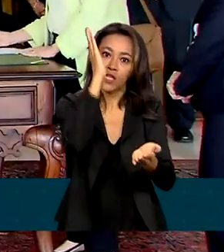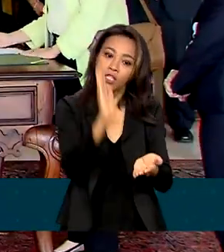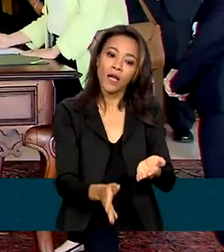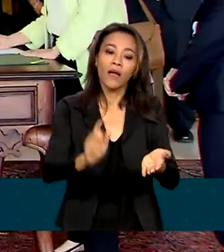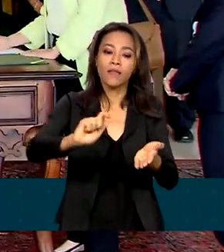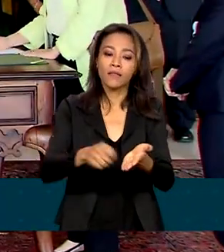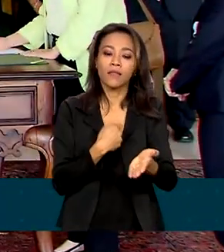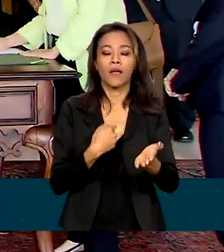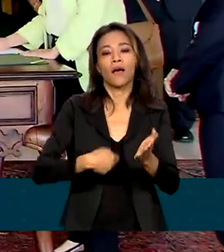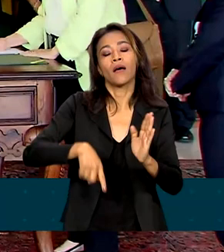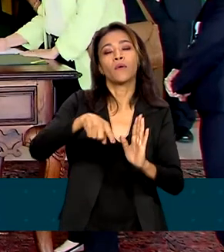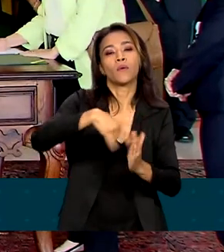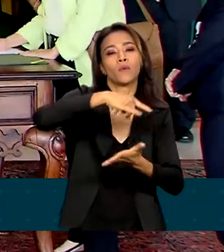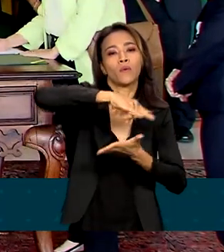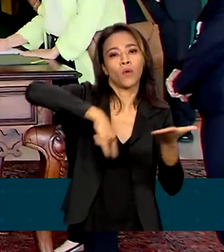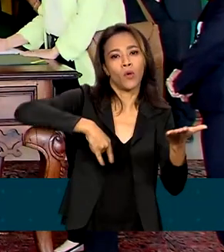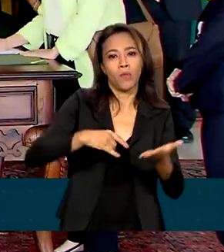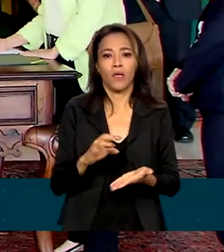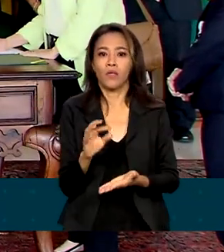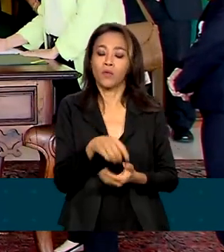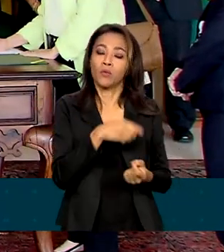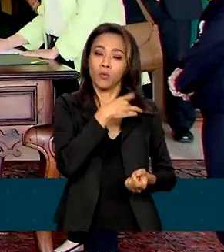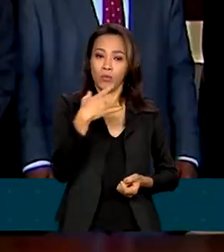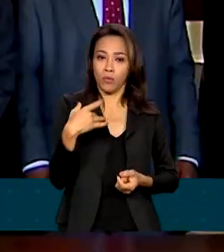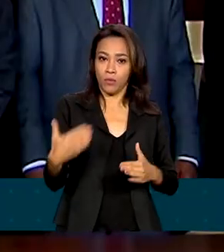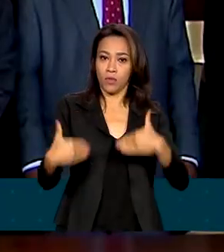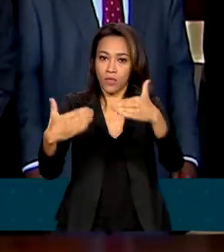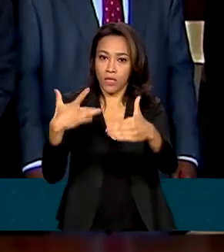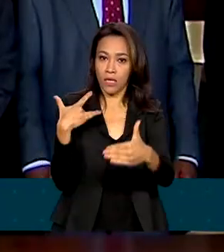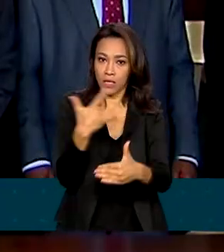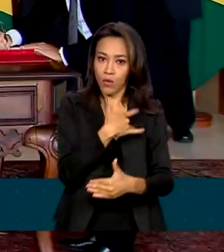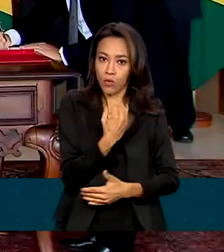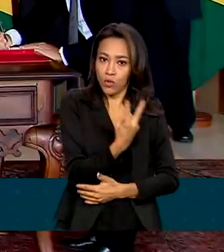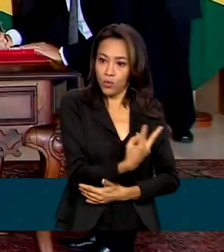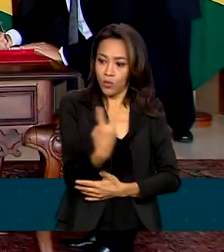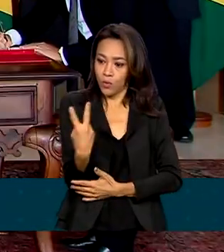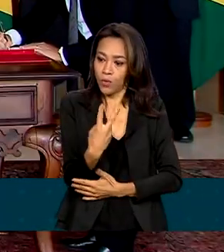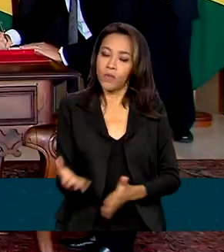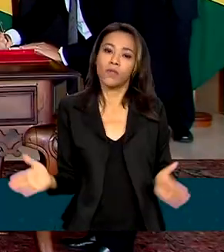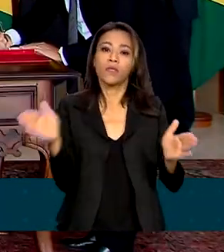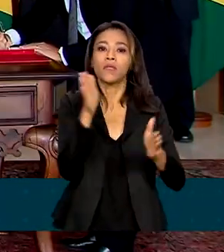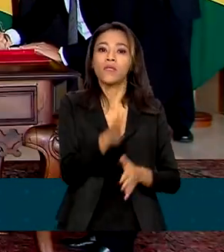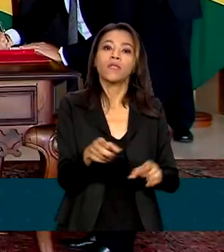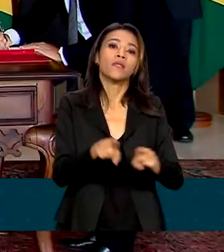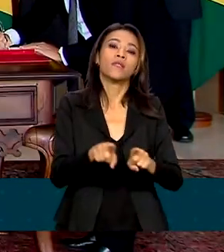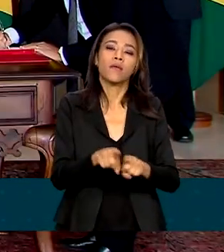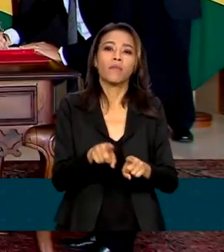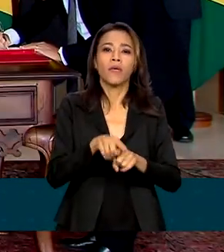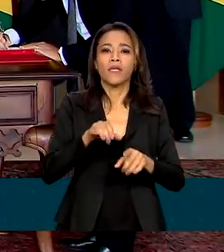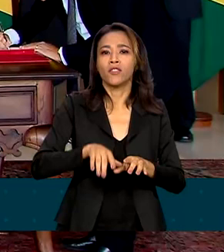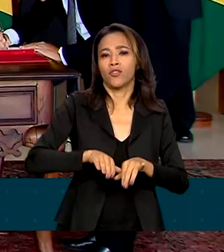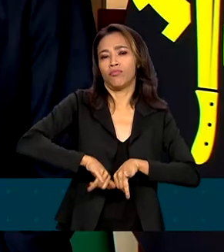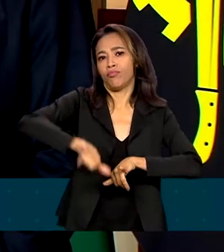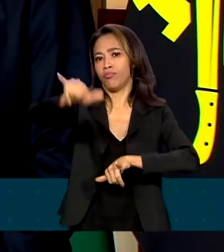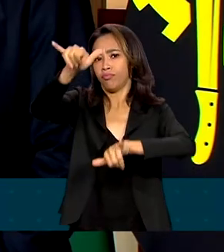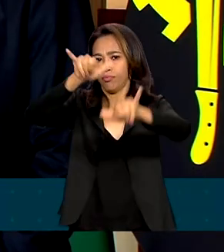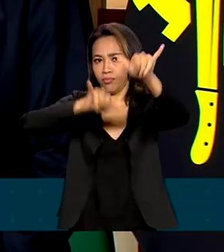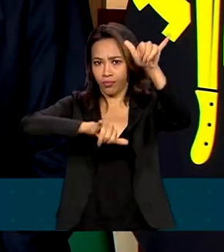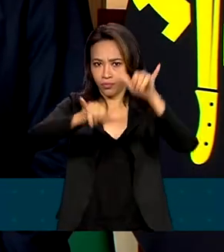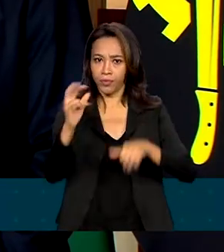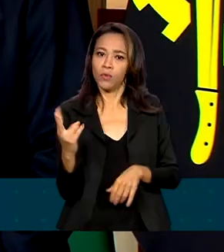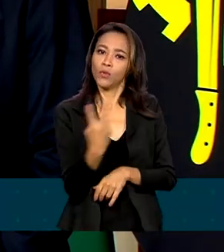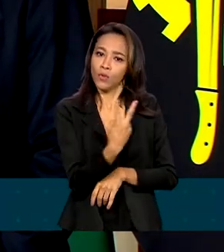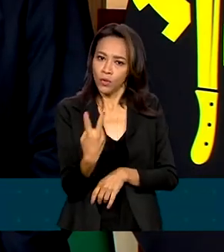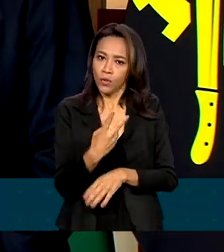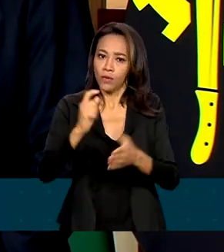entendimento entre os Ministérios da Saúde dos dois países e entre as agências de aviação civil de Brasil e Angola. Esses